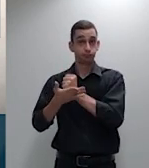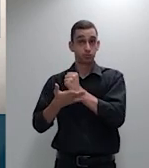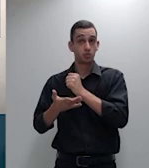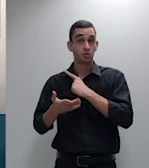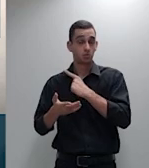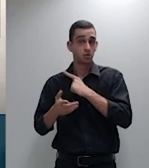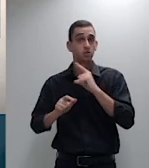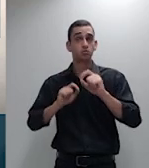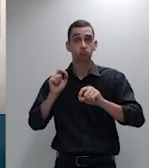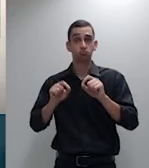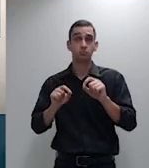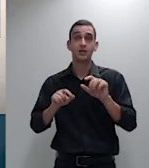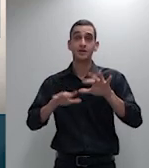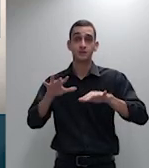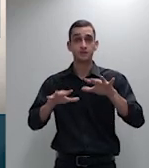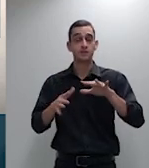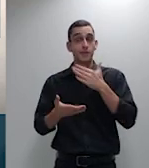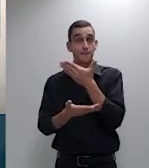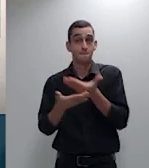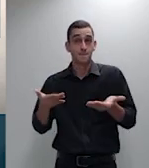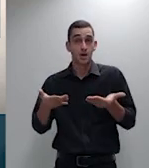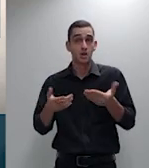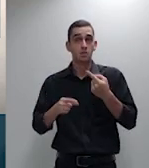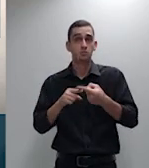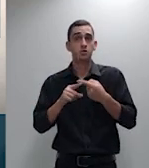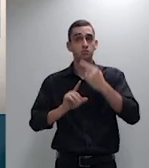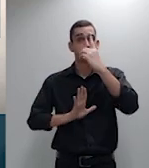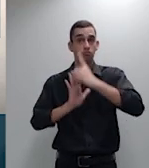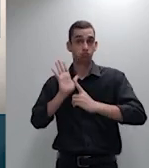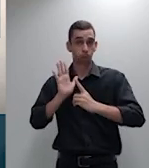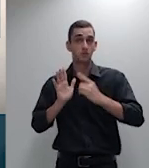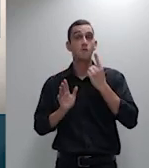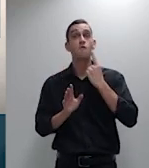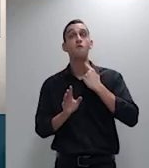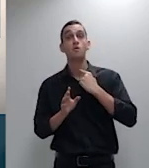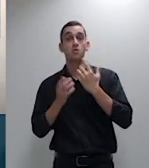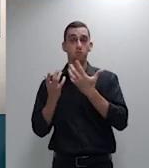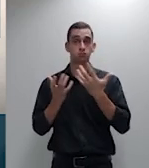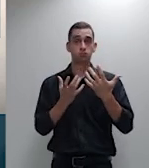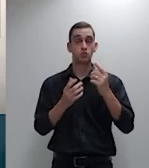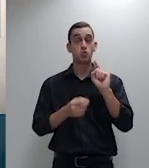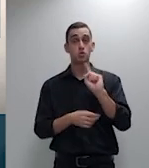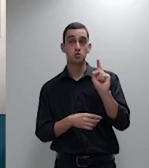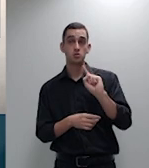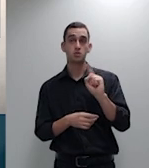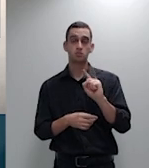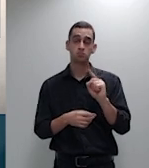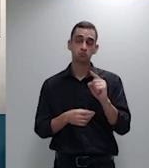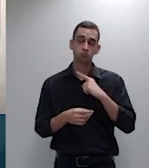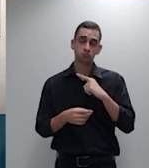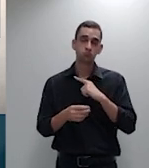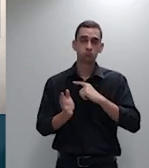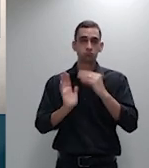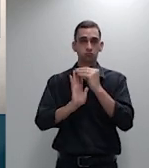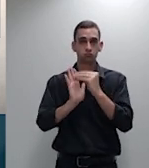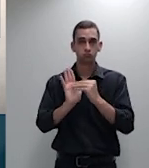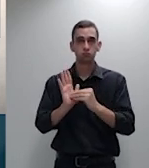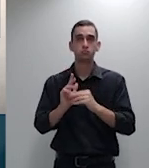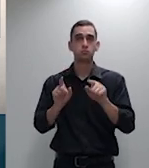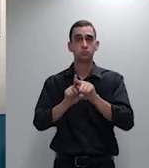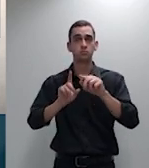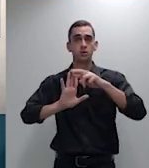confirmação de uma declaração de vontade e aí incide essa regra especial de ônus da prova